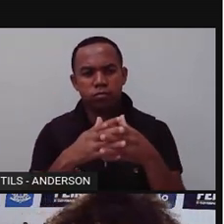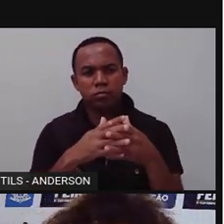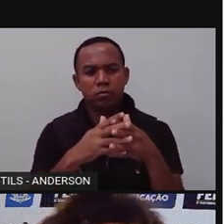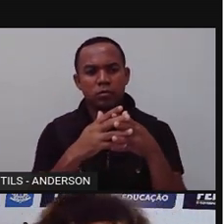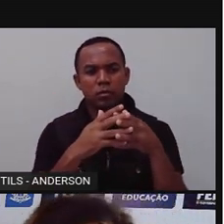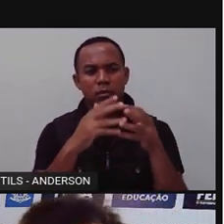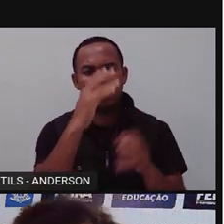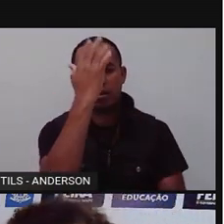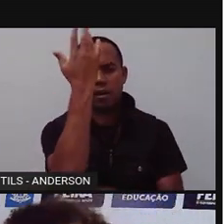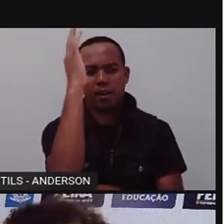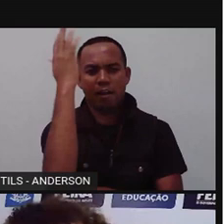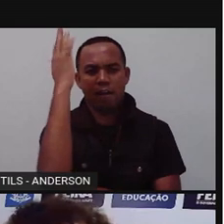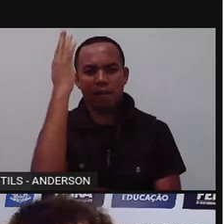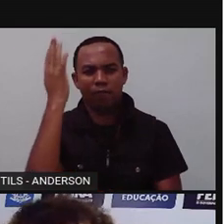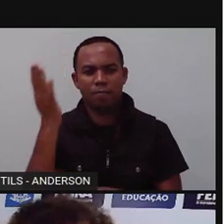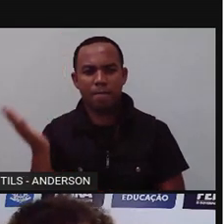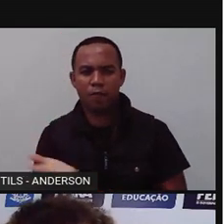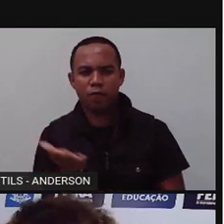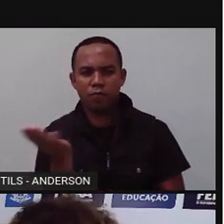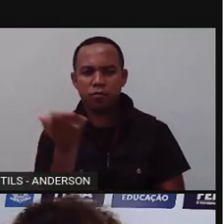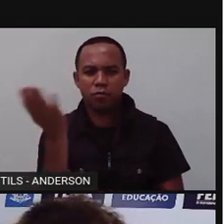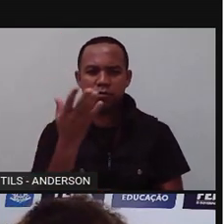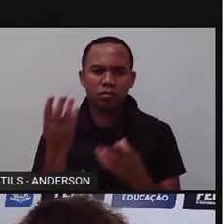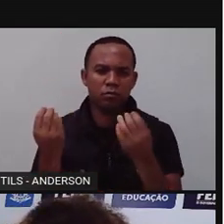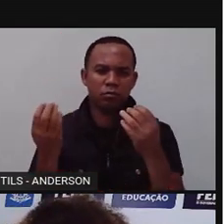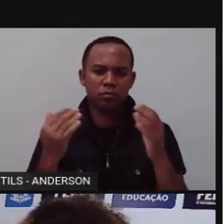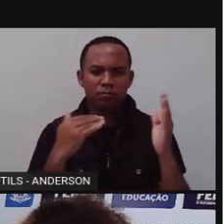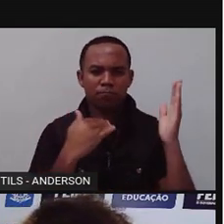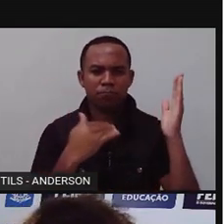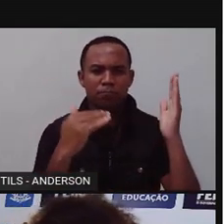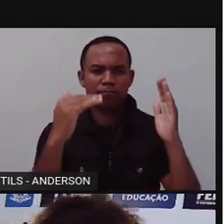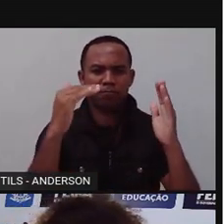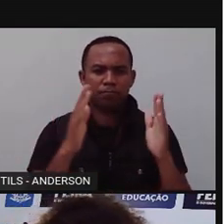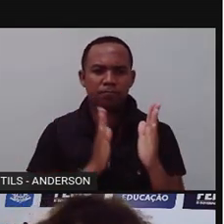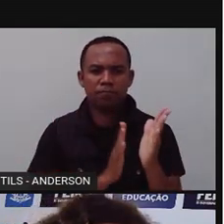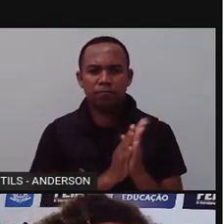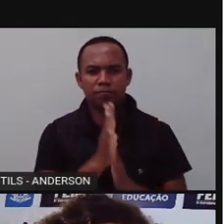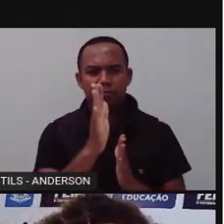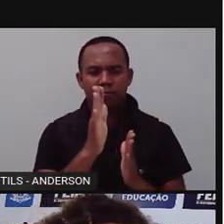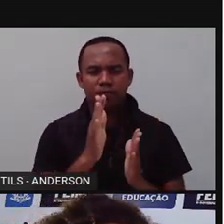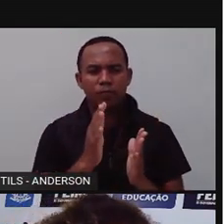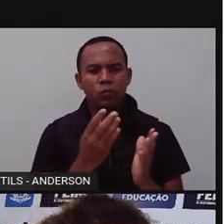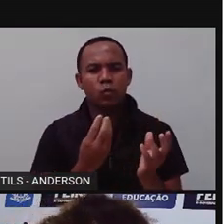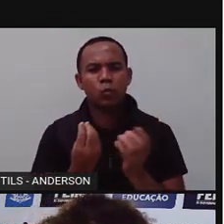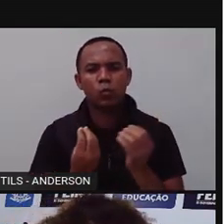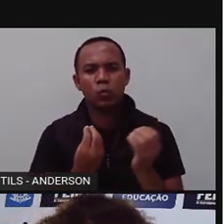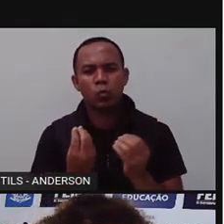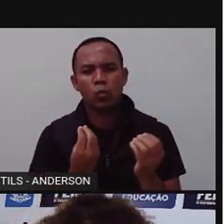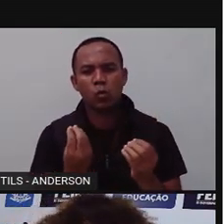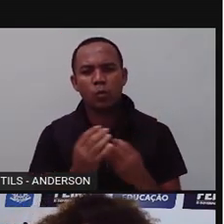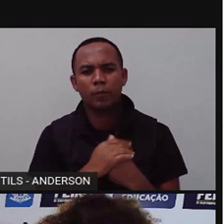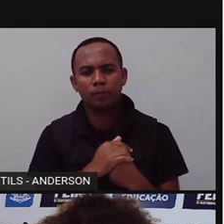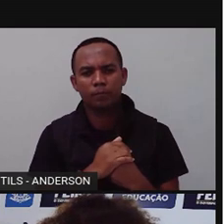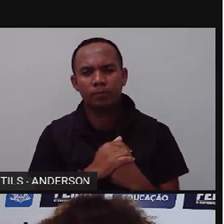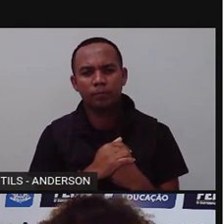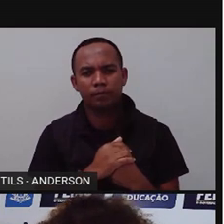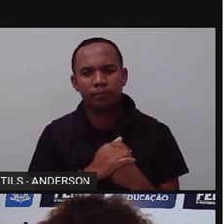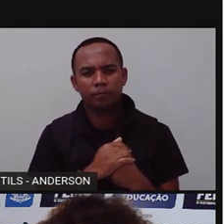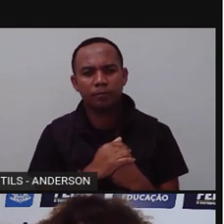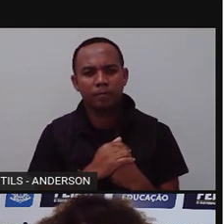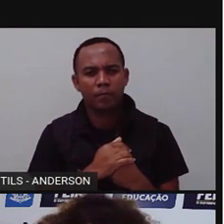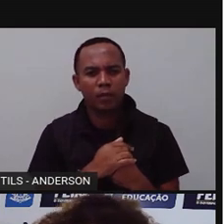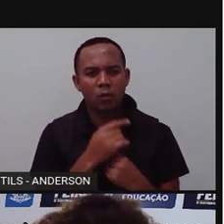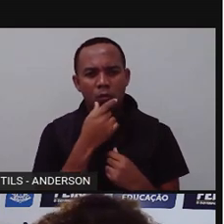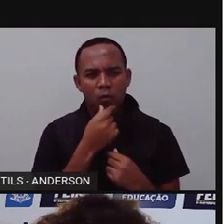Que, obviamente, eram dessas árvores que estavam plantadas aí, né? Bom, e aí ele diz. Eles